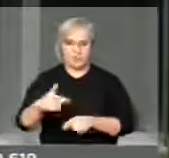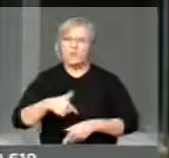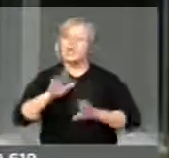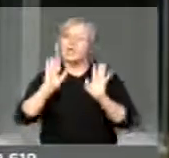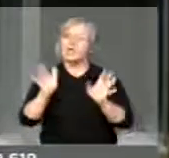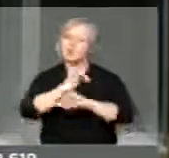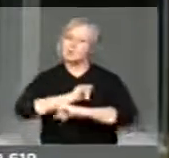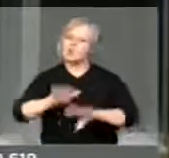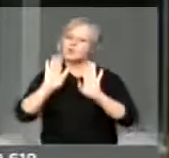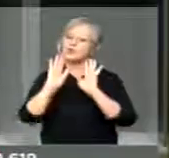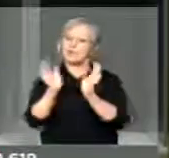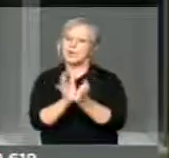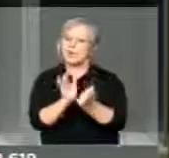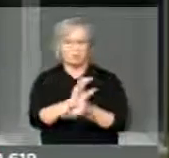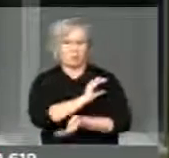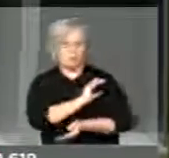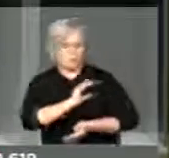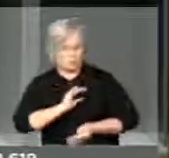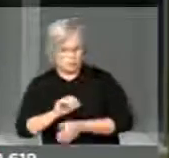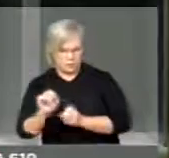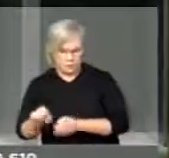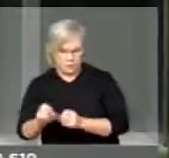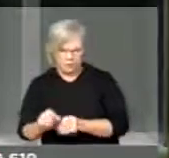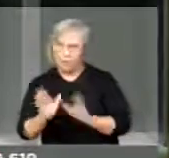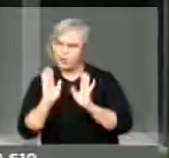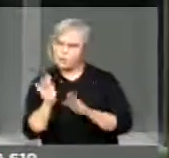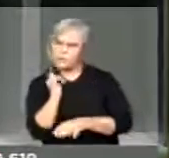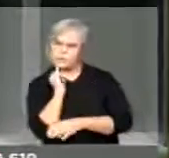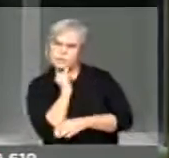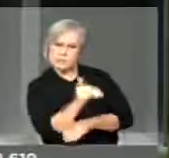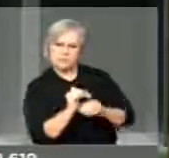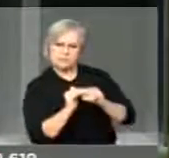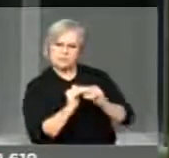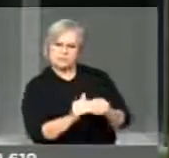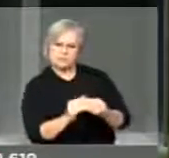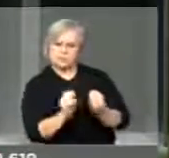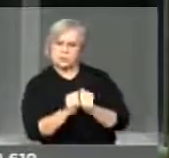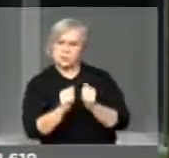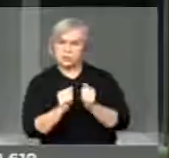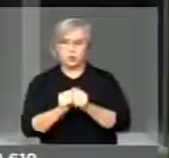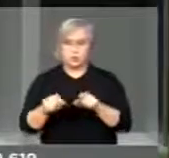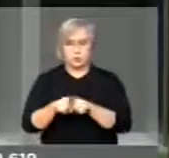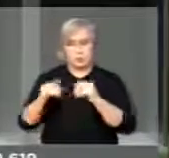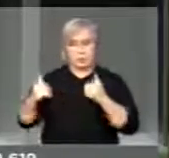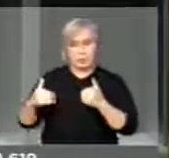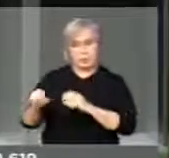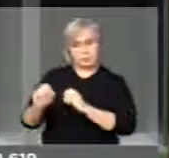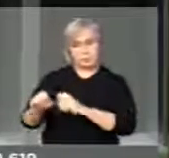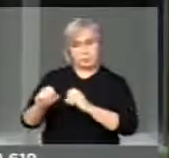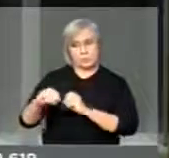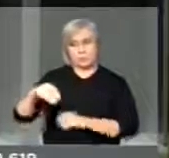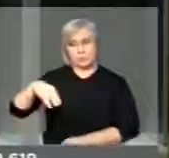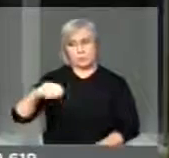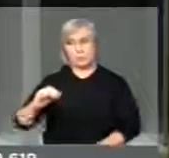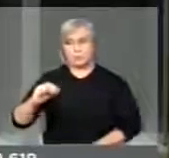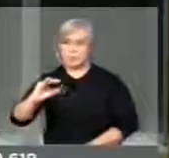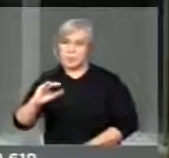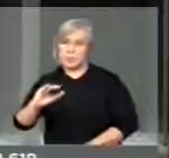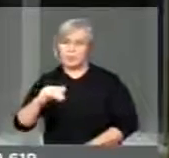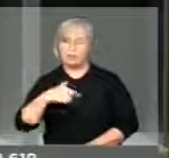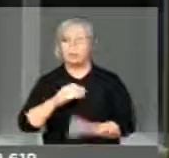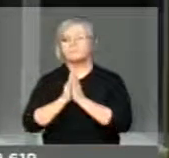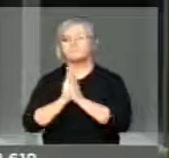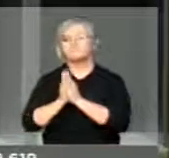atenção na Comissão de Educação e, através da Comissão, junto ao Ministério da Educação, para que o novo